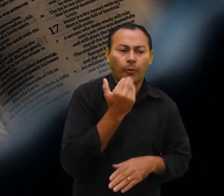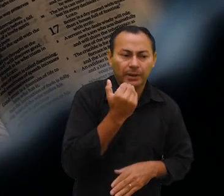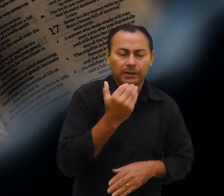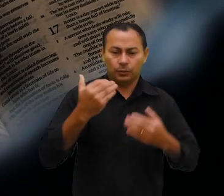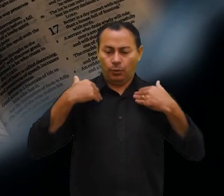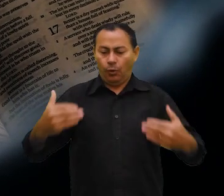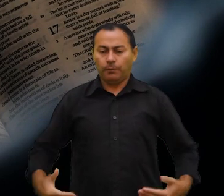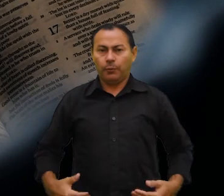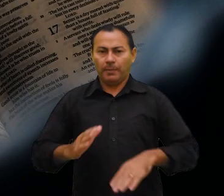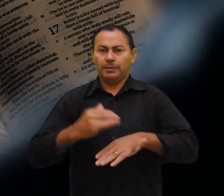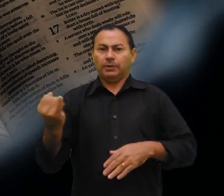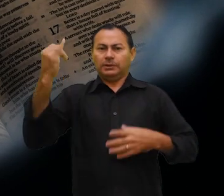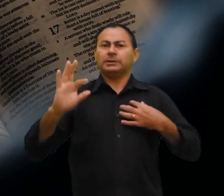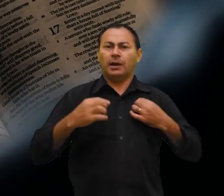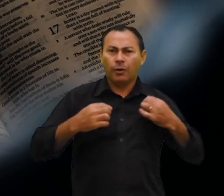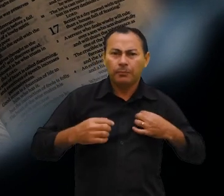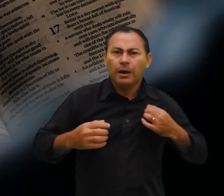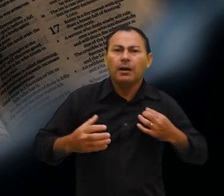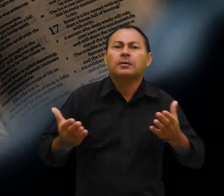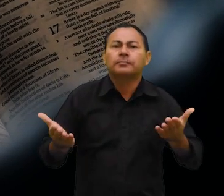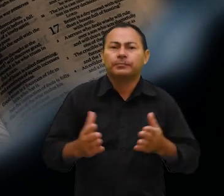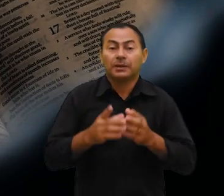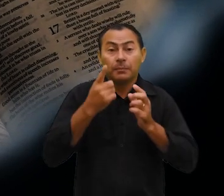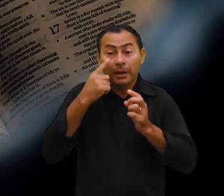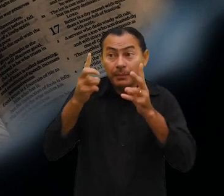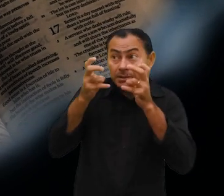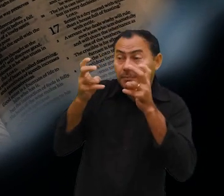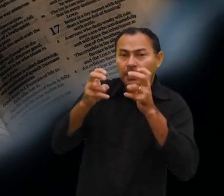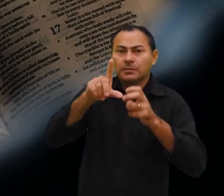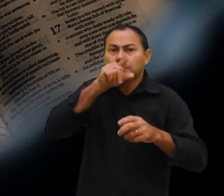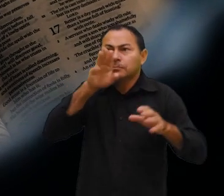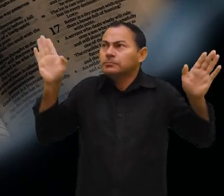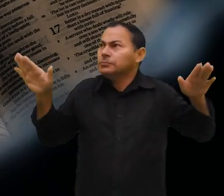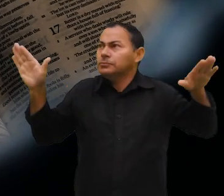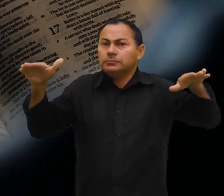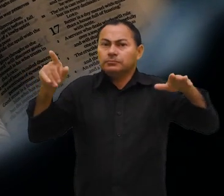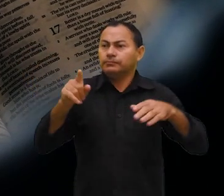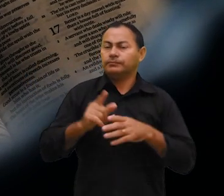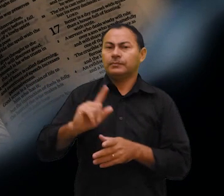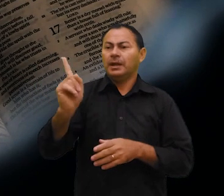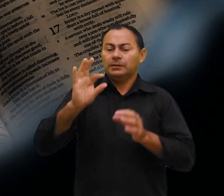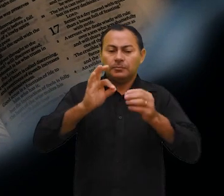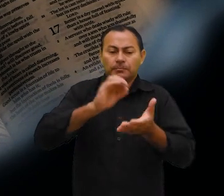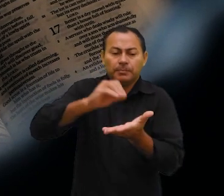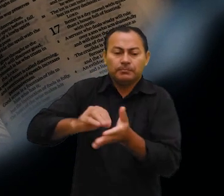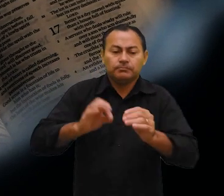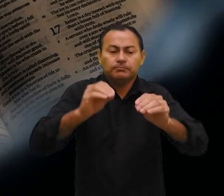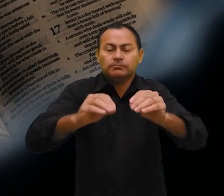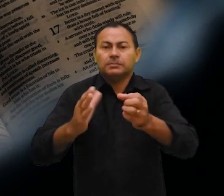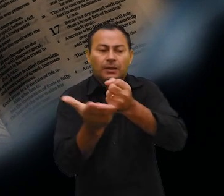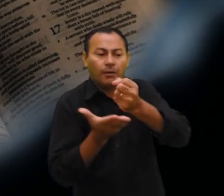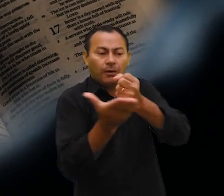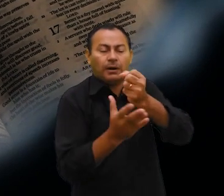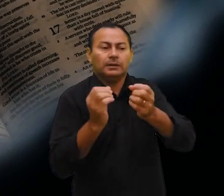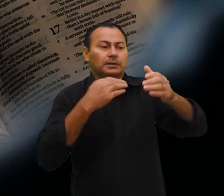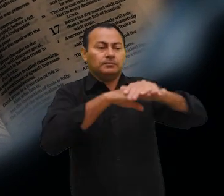comida e o corpo mais importante que a roupa? Olha, observem as aves do céu. Não semeiam, nem